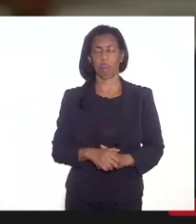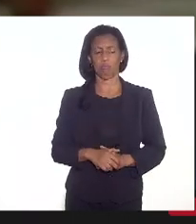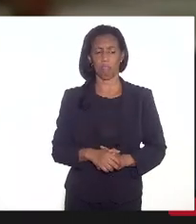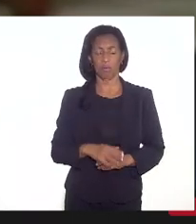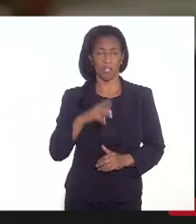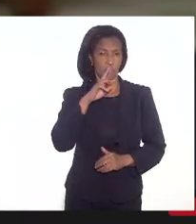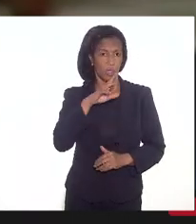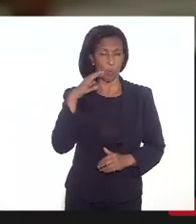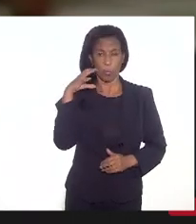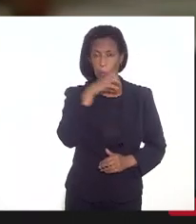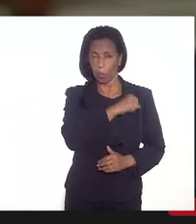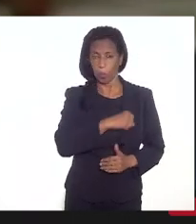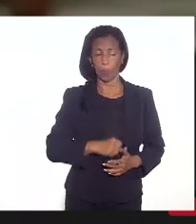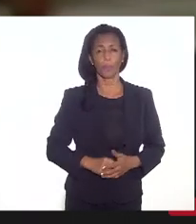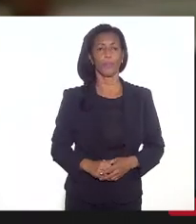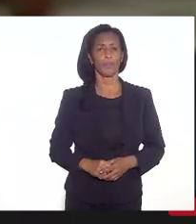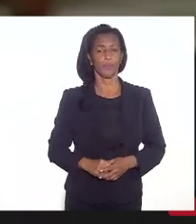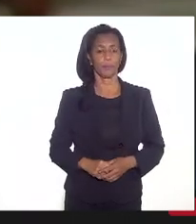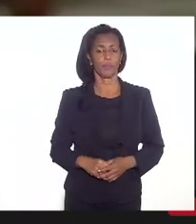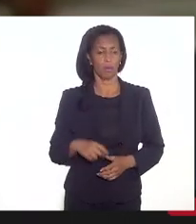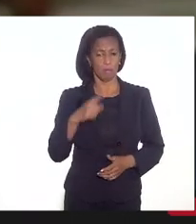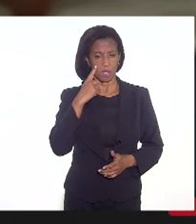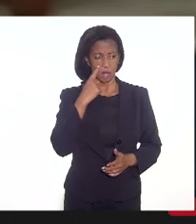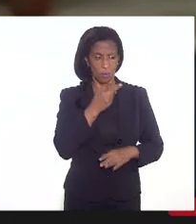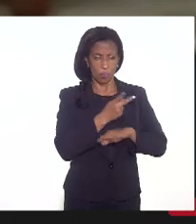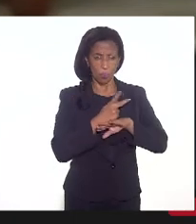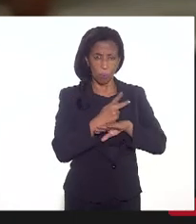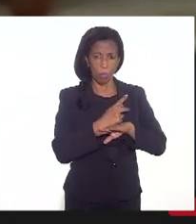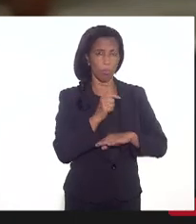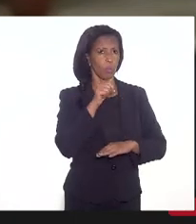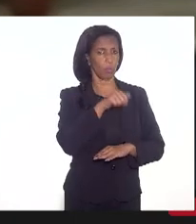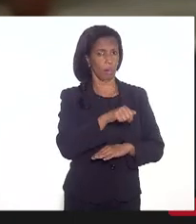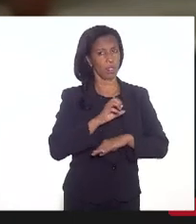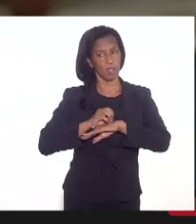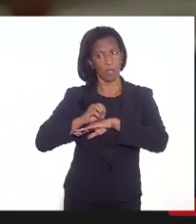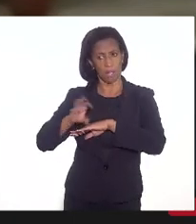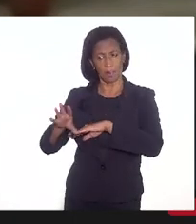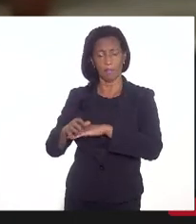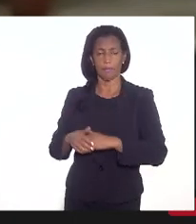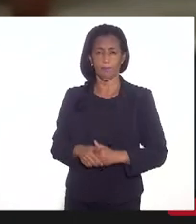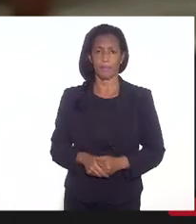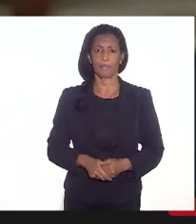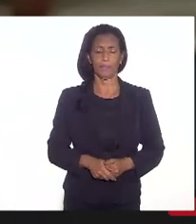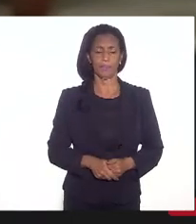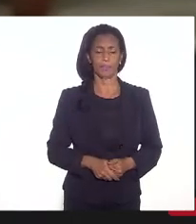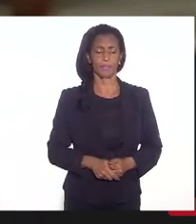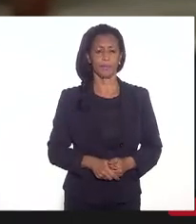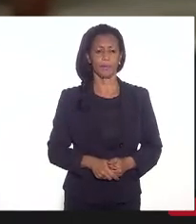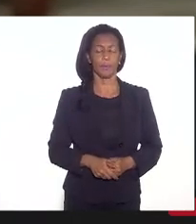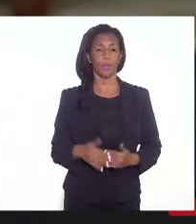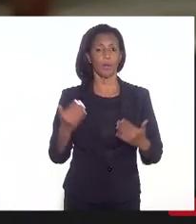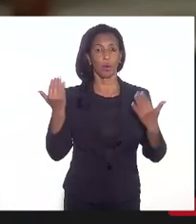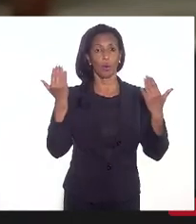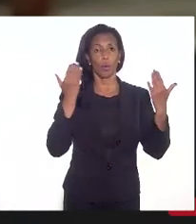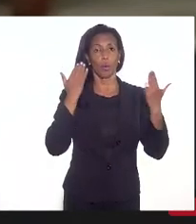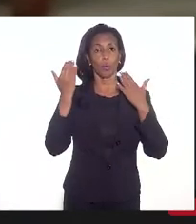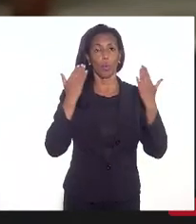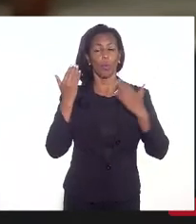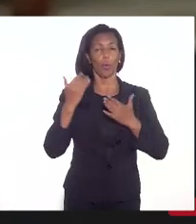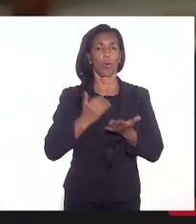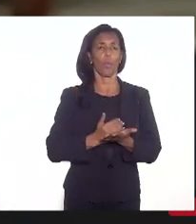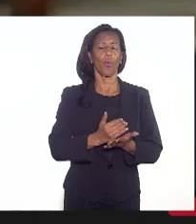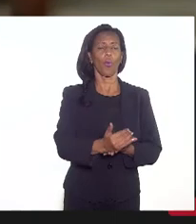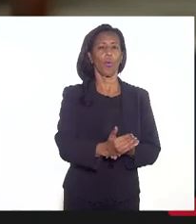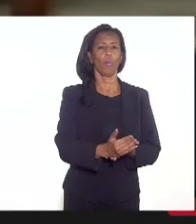responda o mais rápido possível, mas vou identificar aqui para que a gente possa encaminhar. Com relação, eu vou começar pela